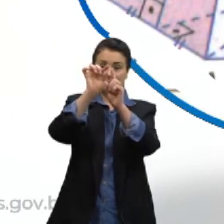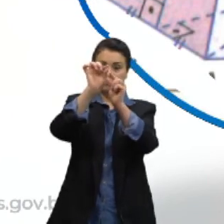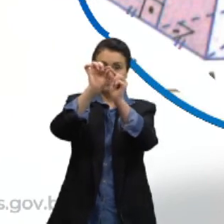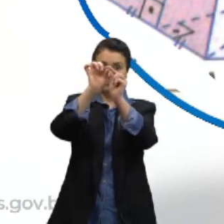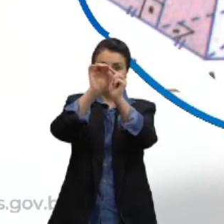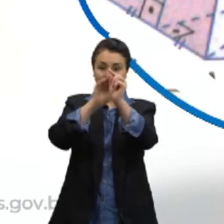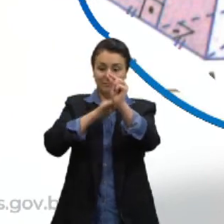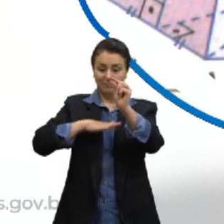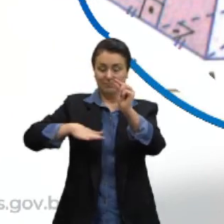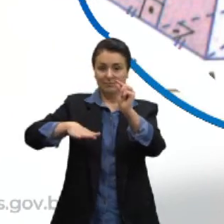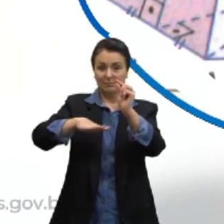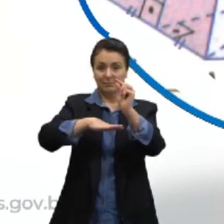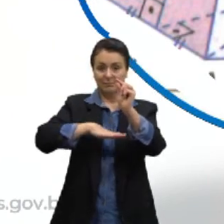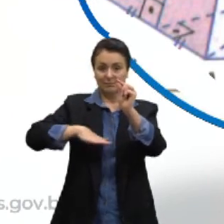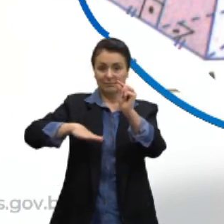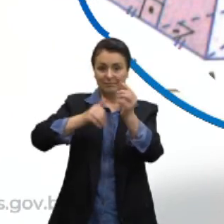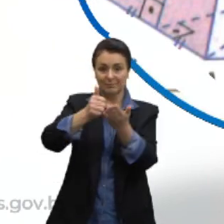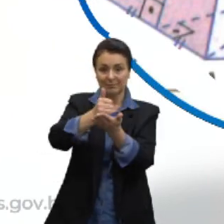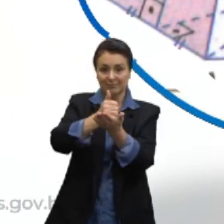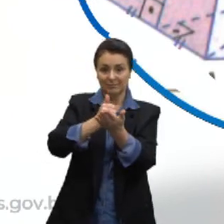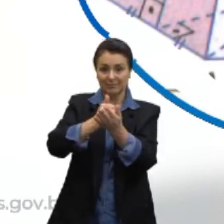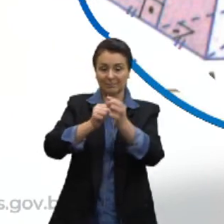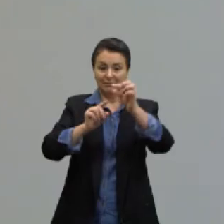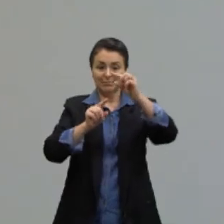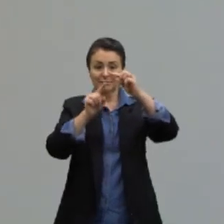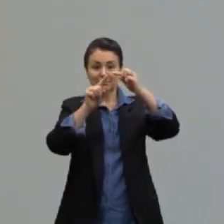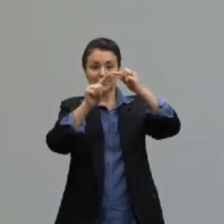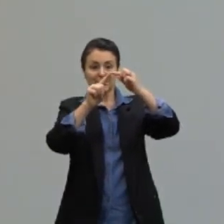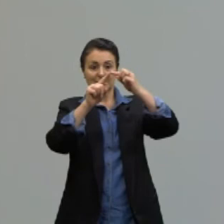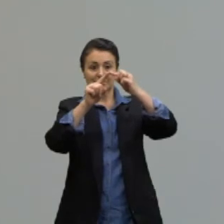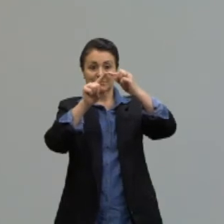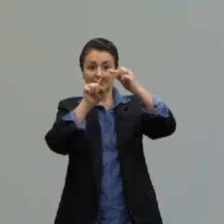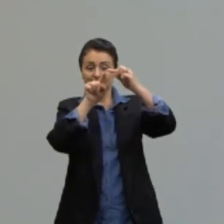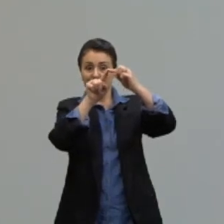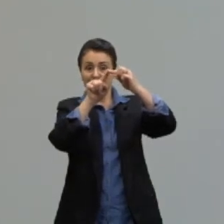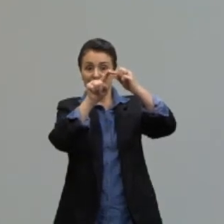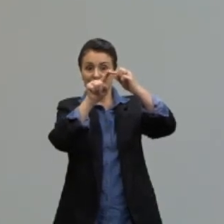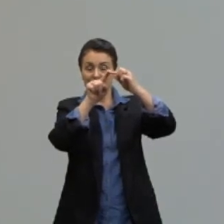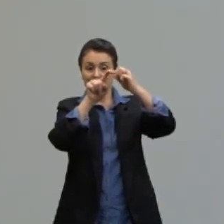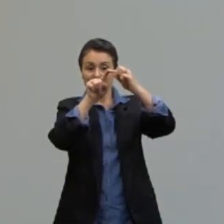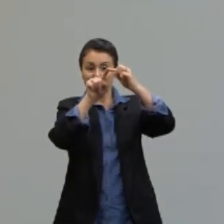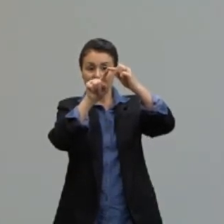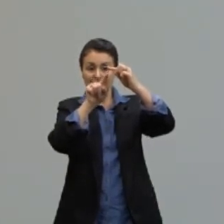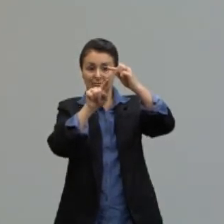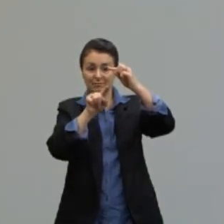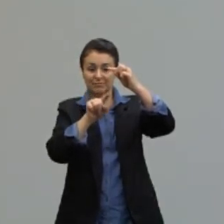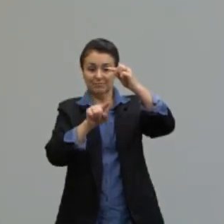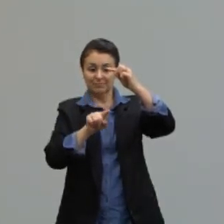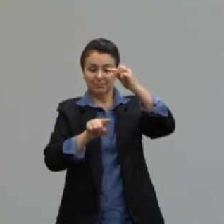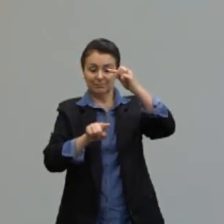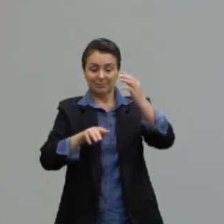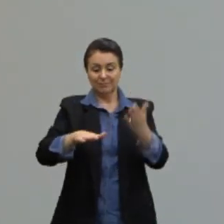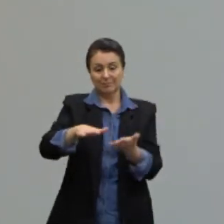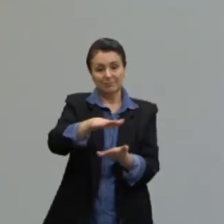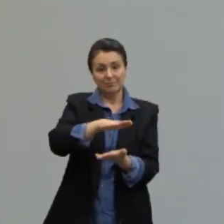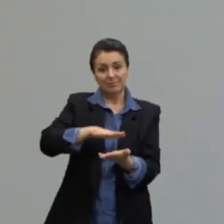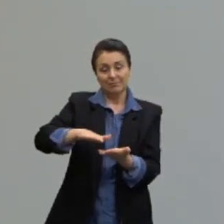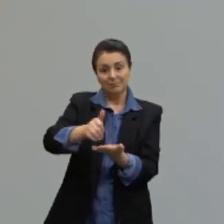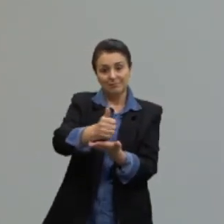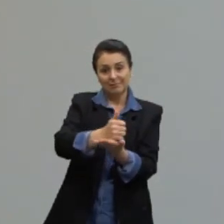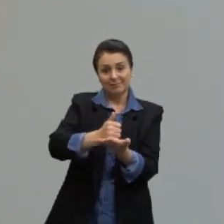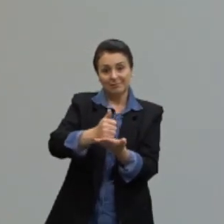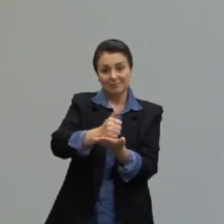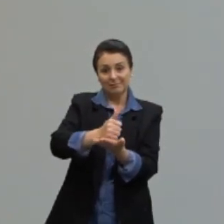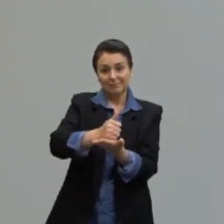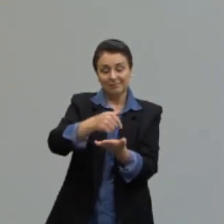plano que contém a base. Então, vejam, aqui eu estou mostrando a altura da pirâmide até o centro O.